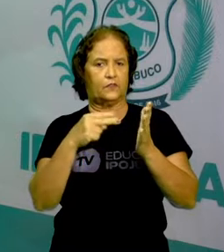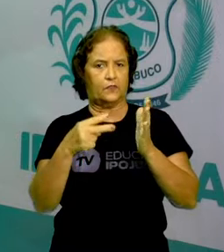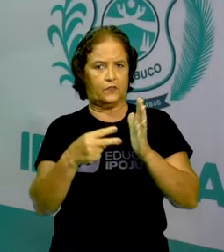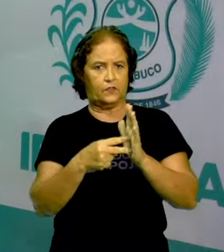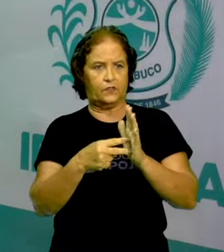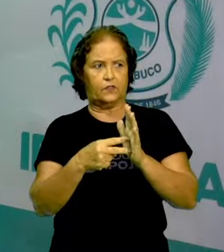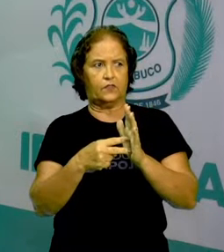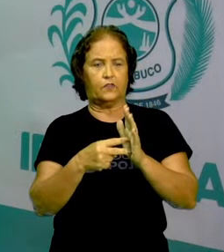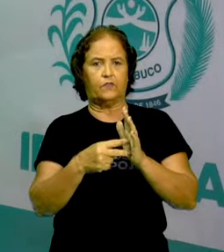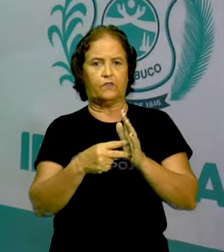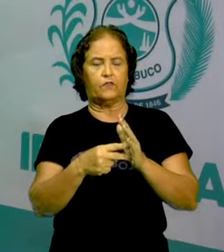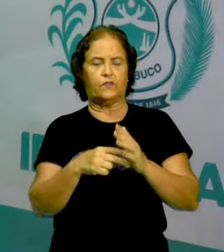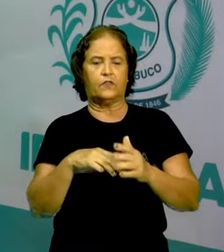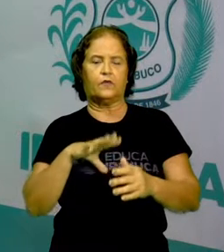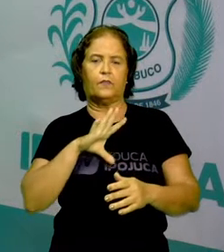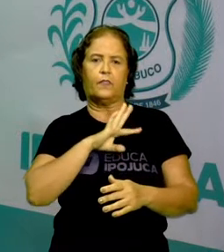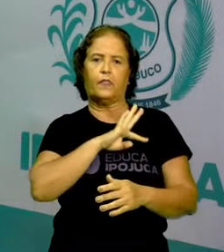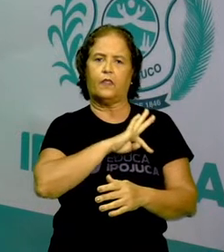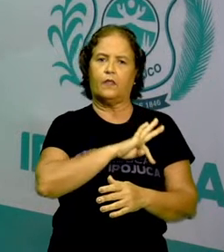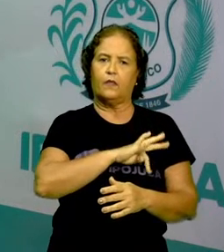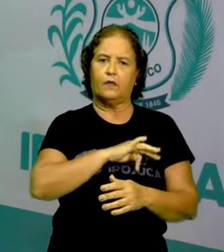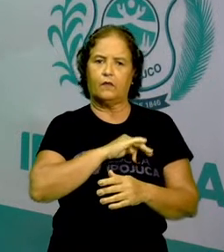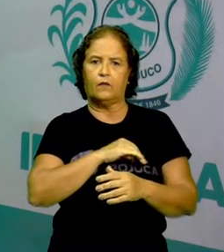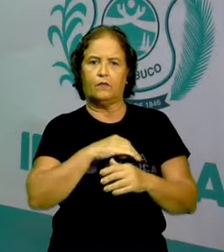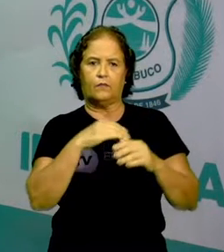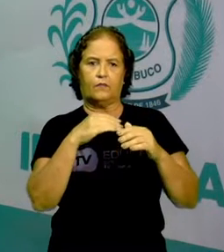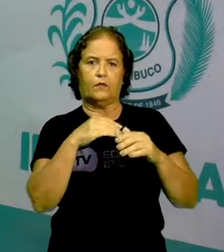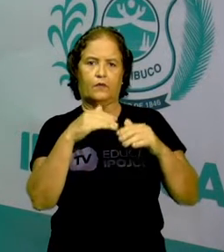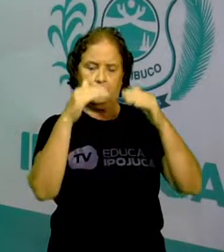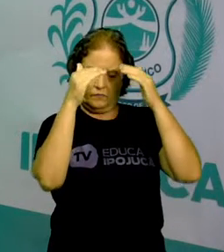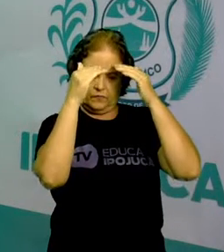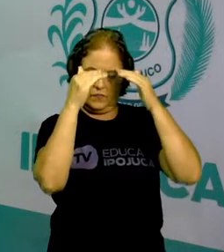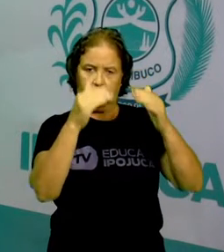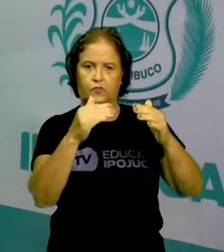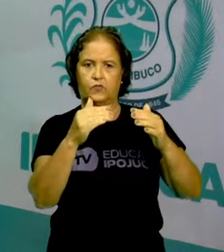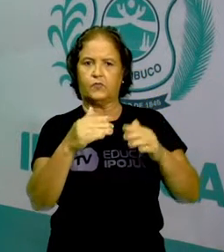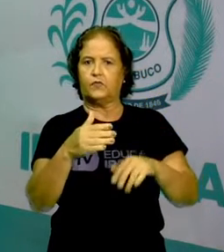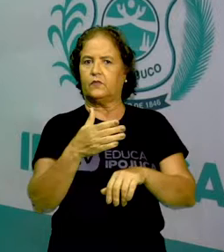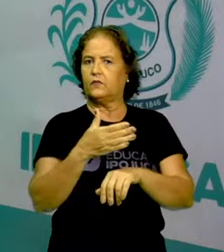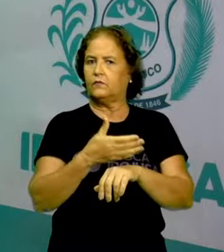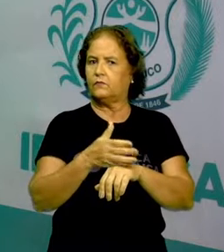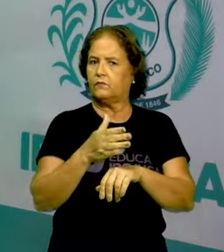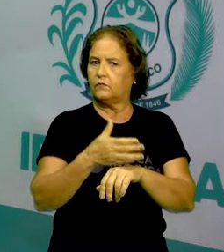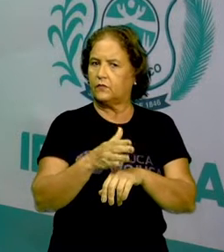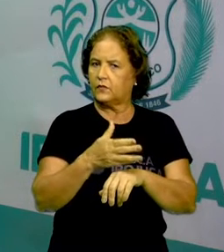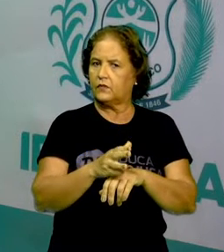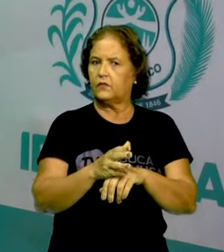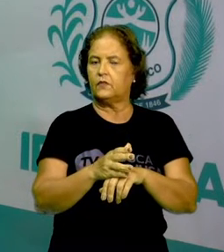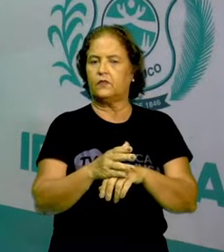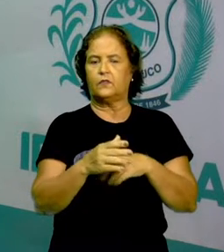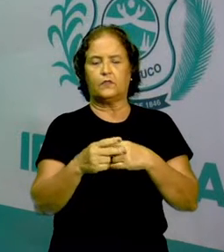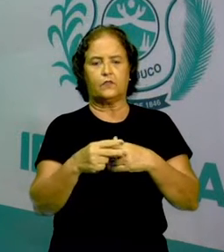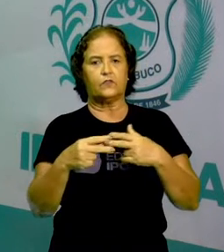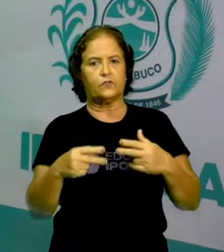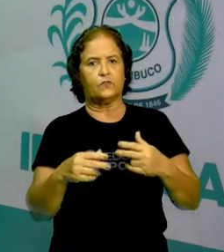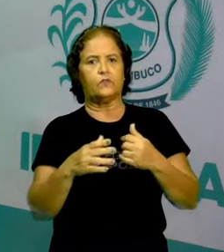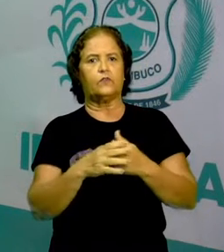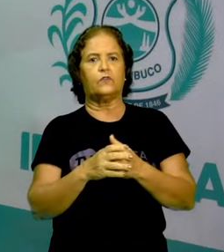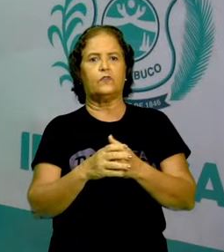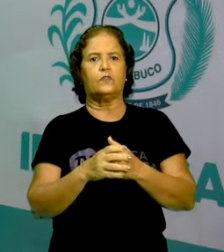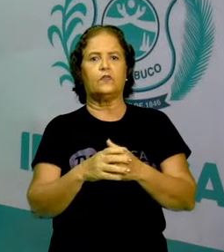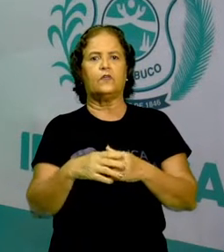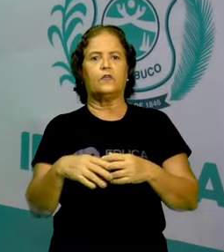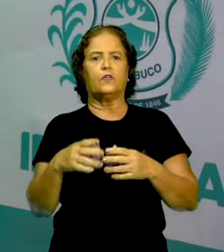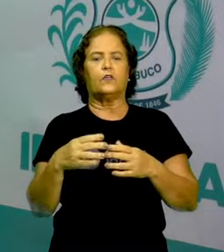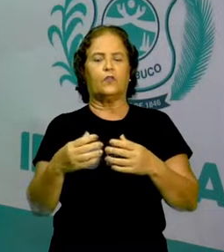Amar, respeitar, a prática da cidadania em si, então são valores que o ser humano carrega e